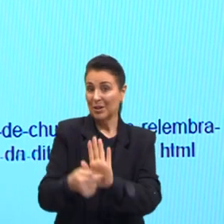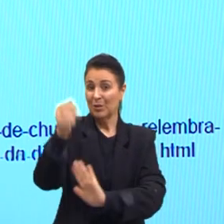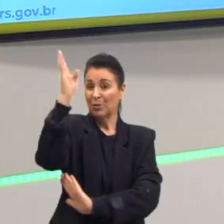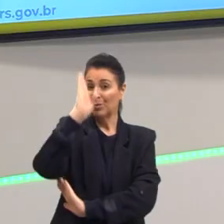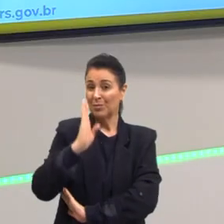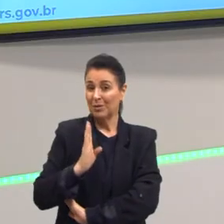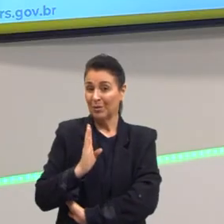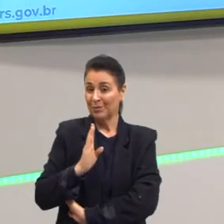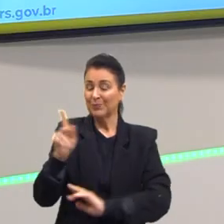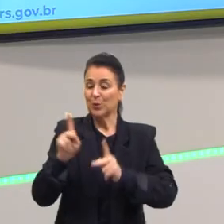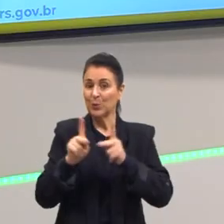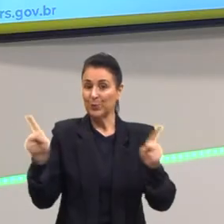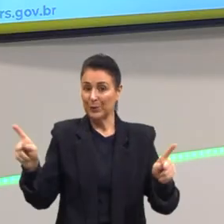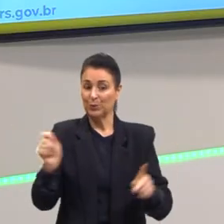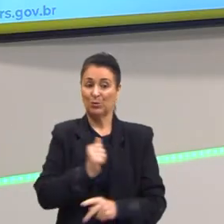período.